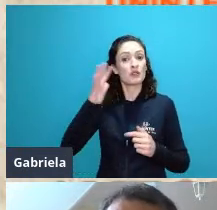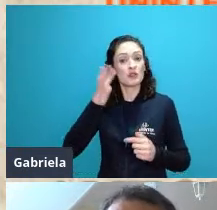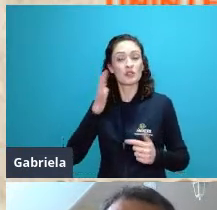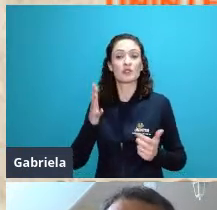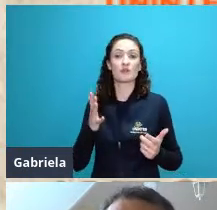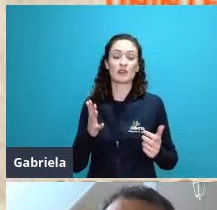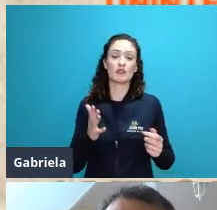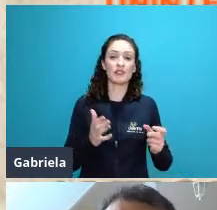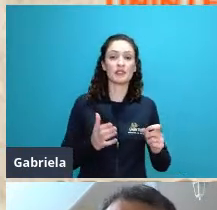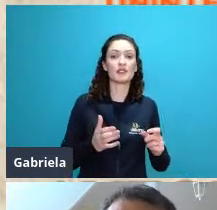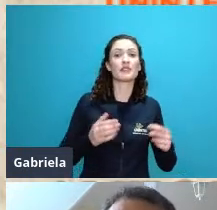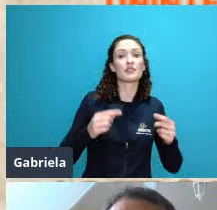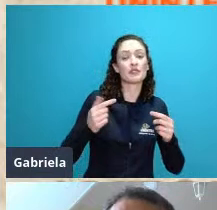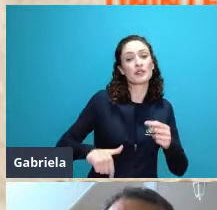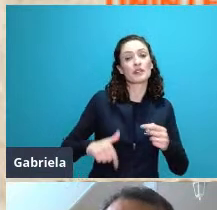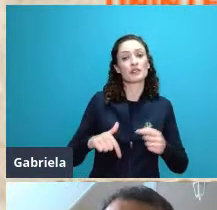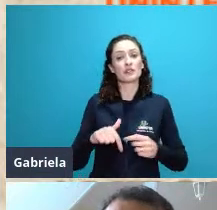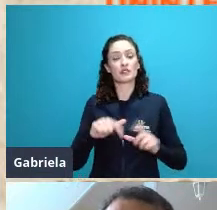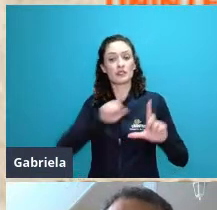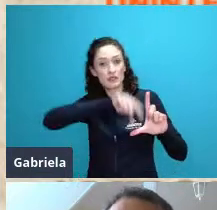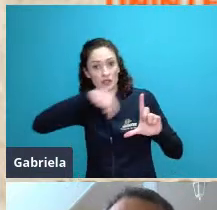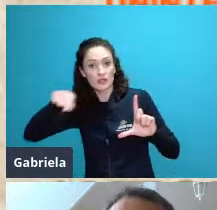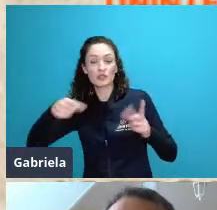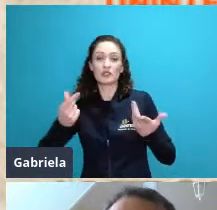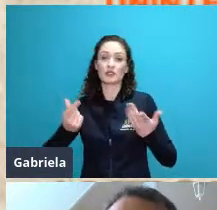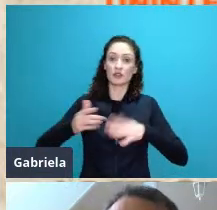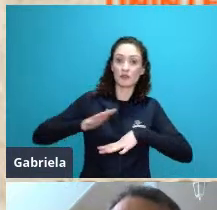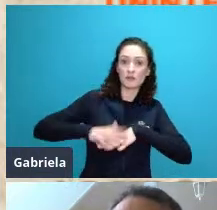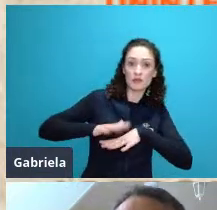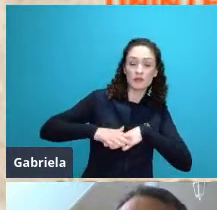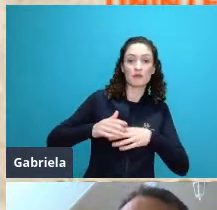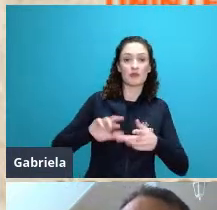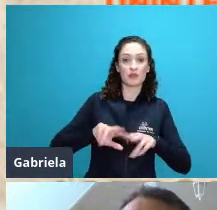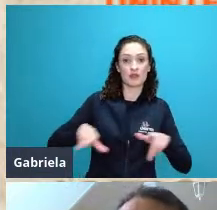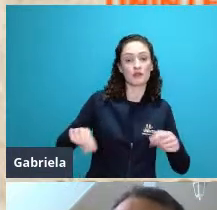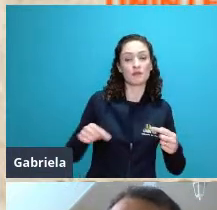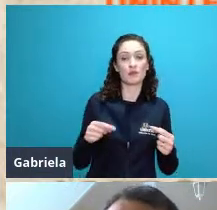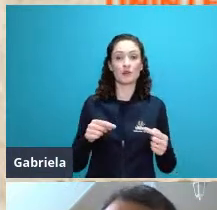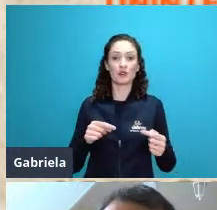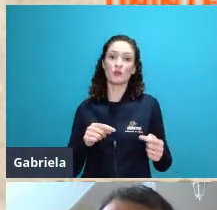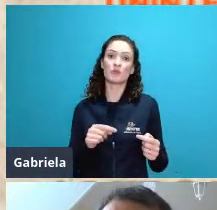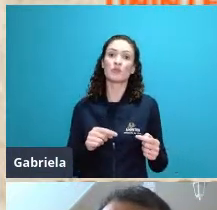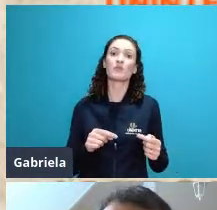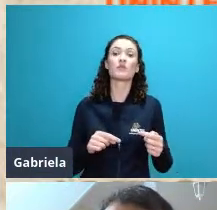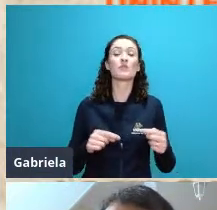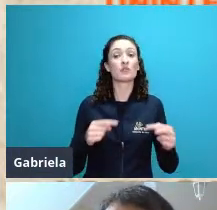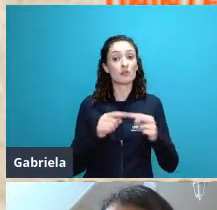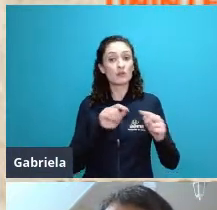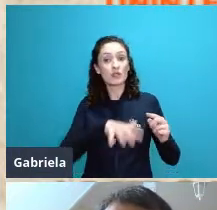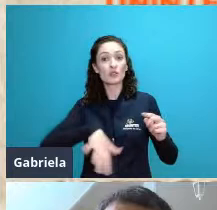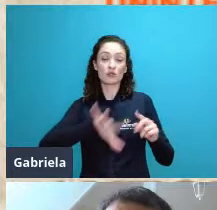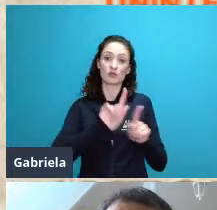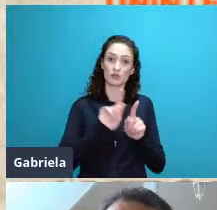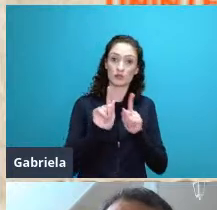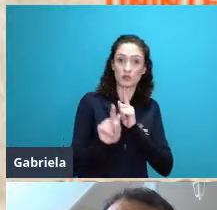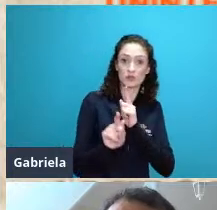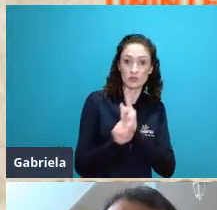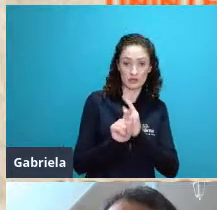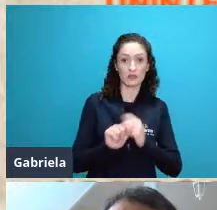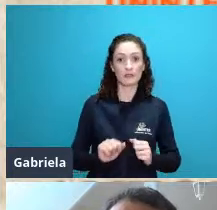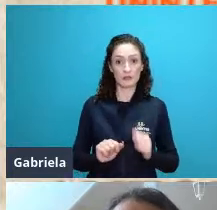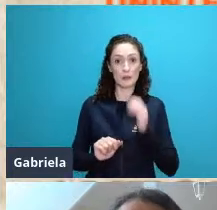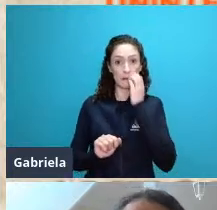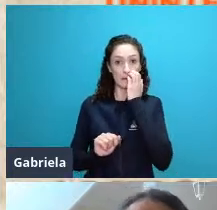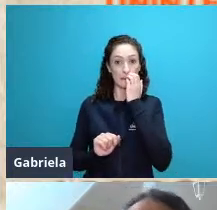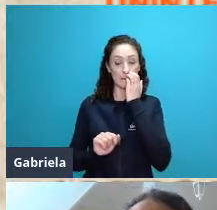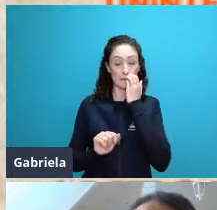estatística matemática abordagem sistêmica modelos fica mais no âmbito da geografia física tanto